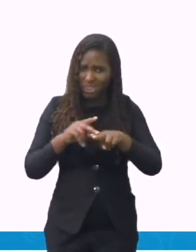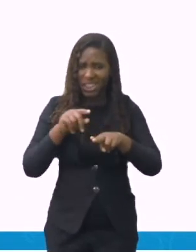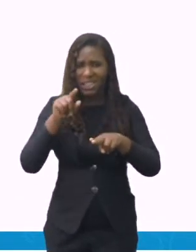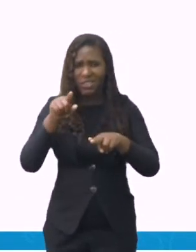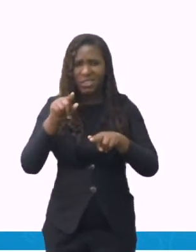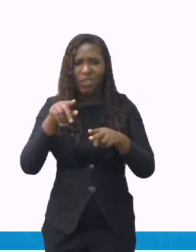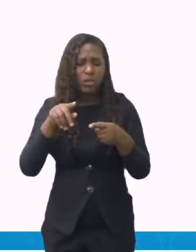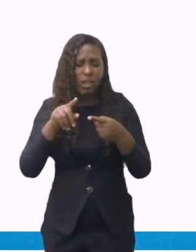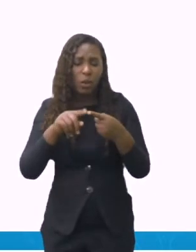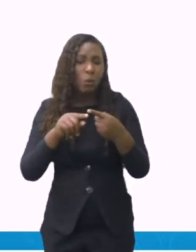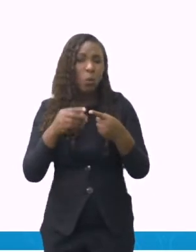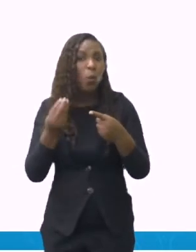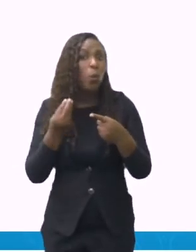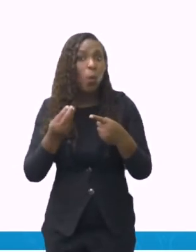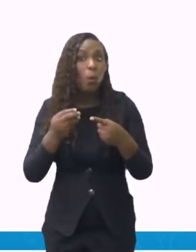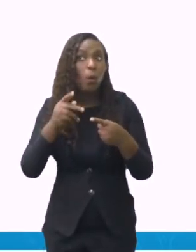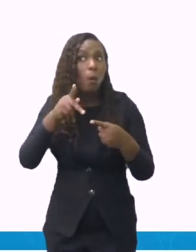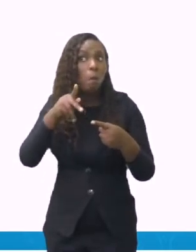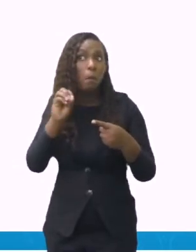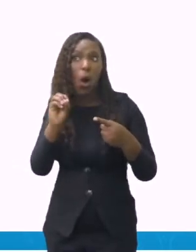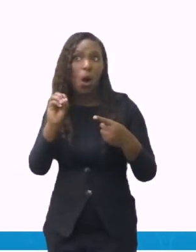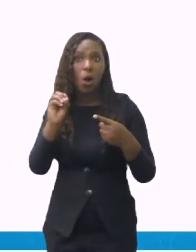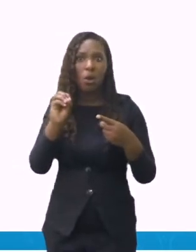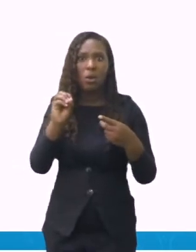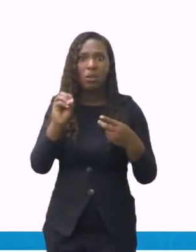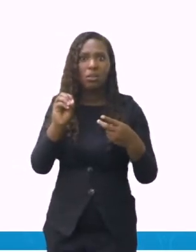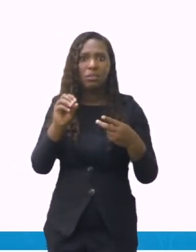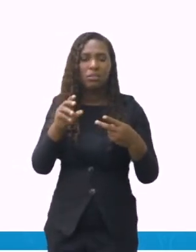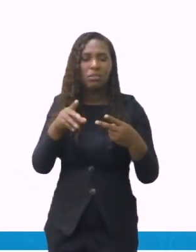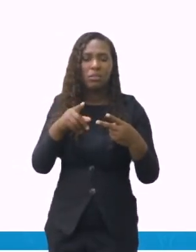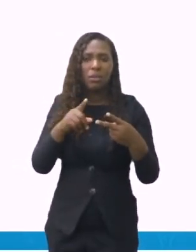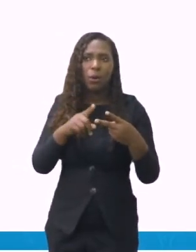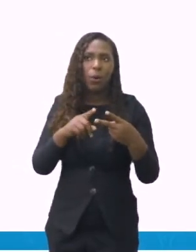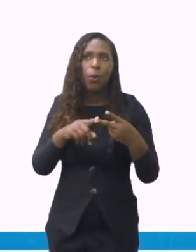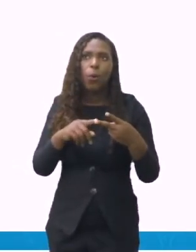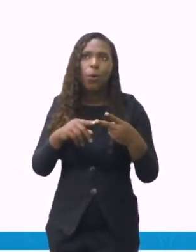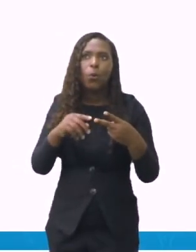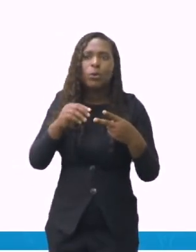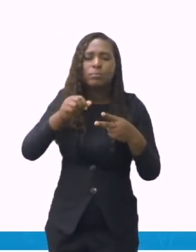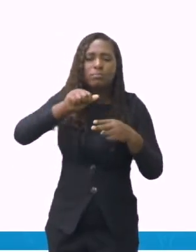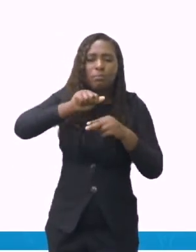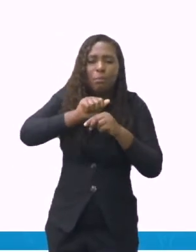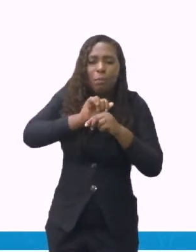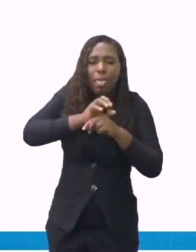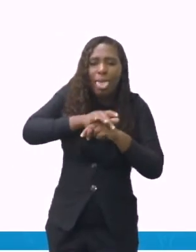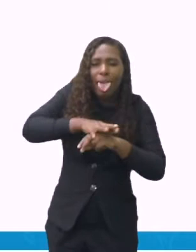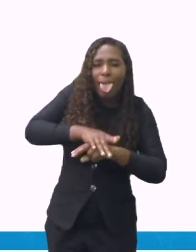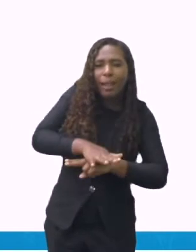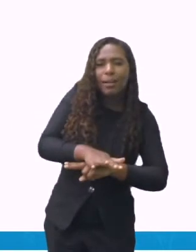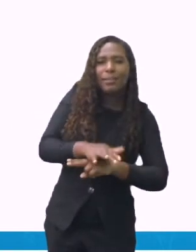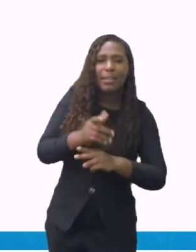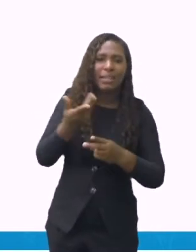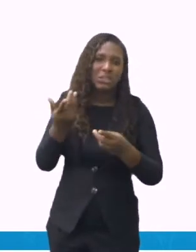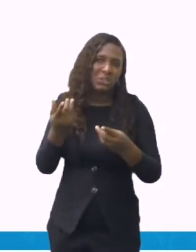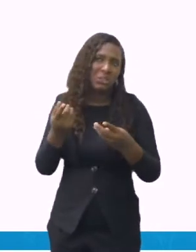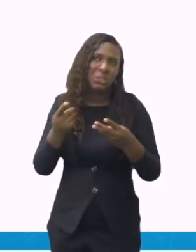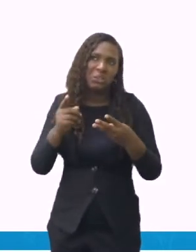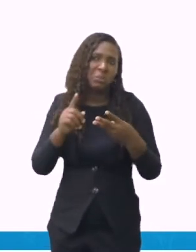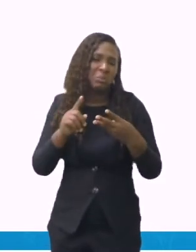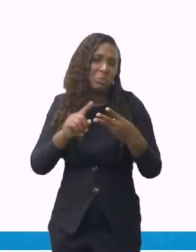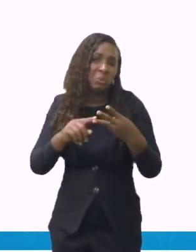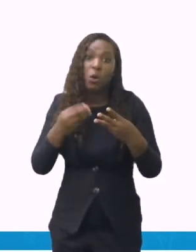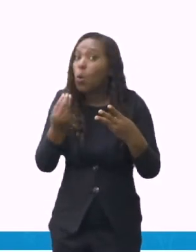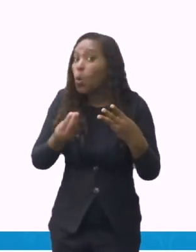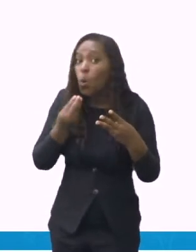disse? Eu vou imaginar. Então, é importante conhecer e escrever uma boa